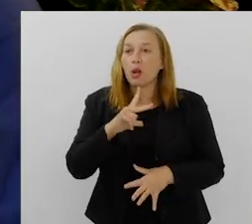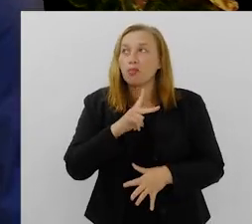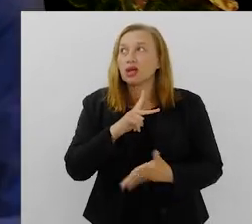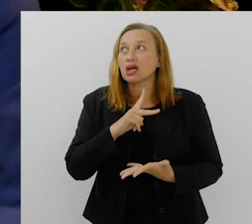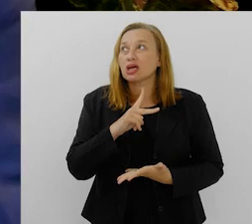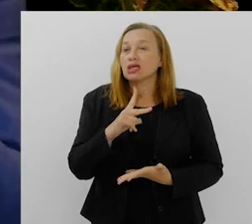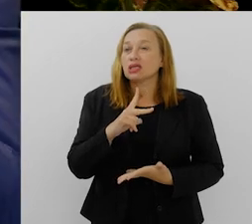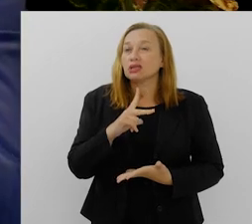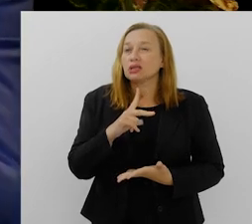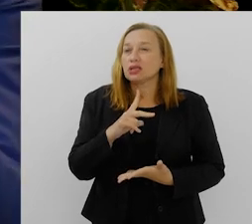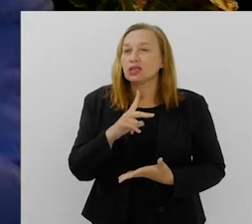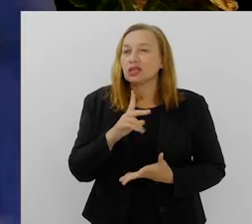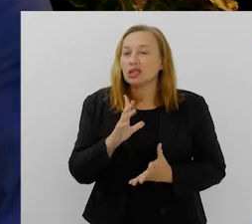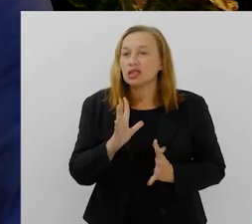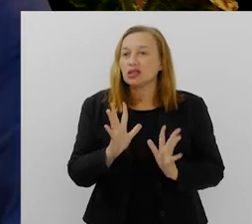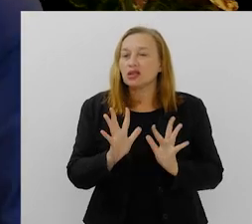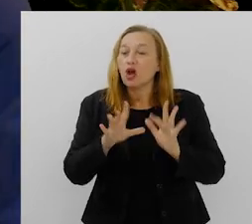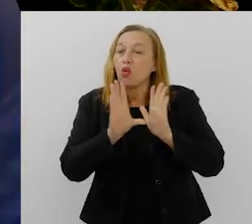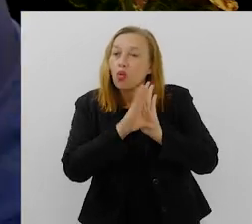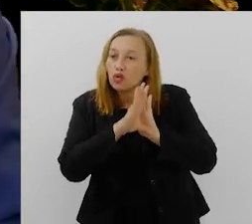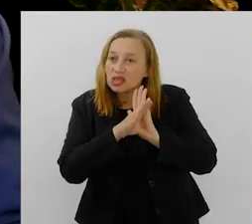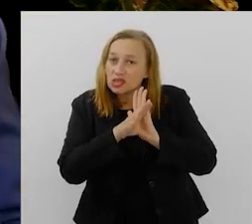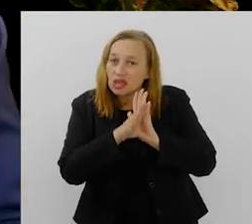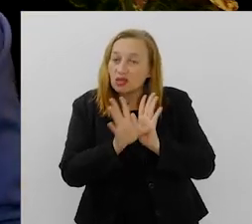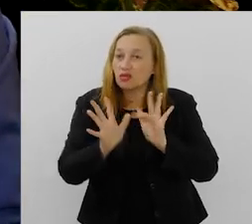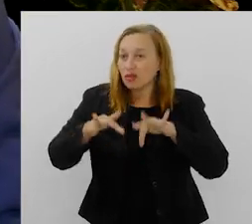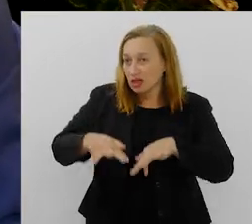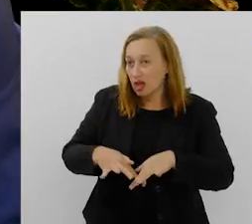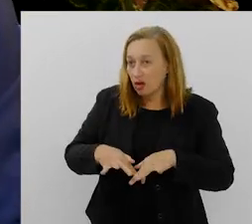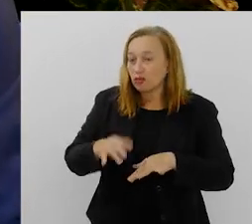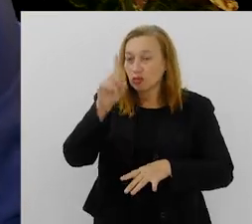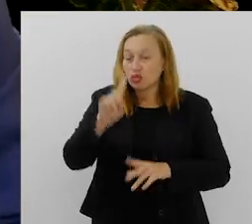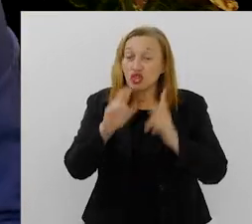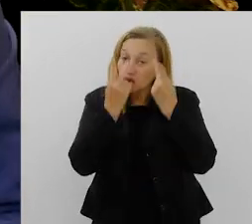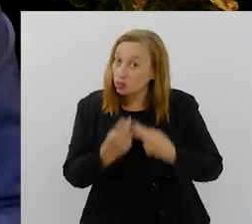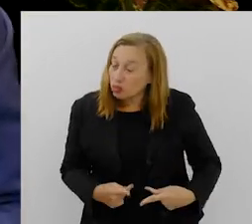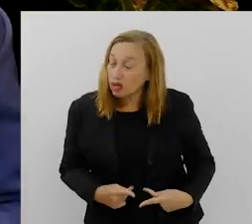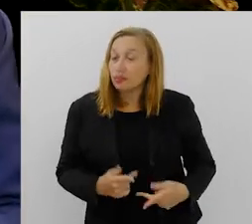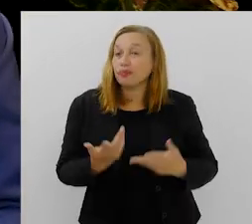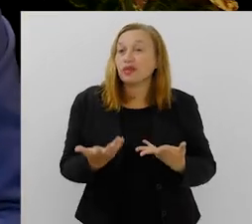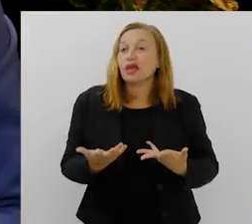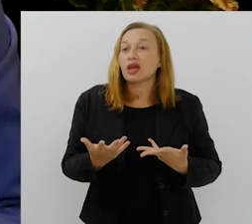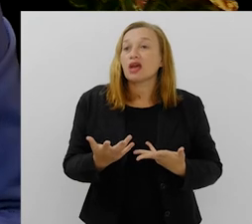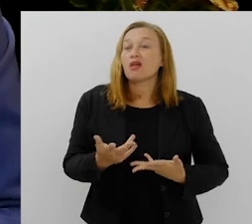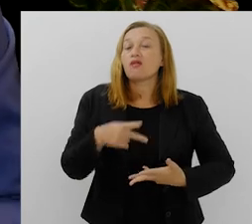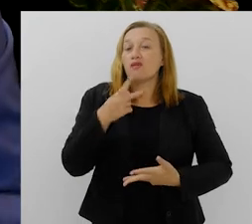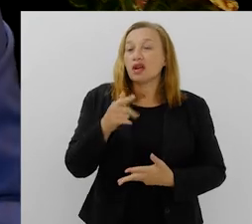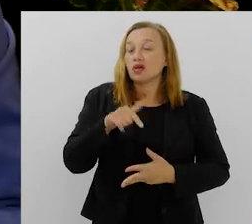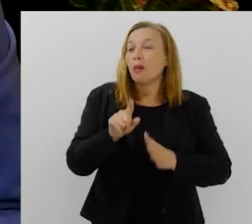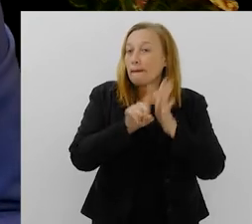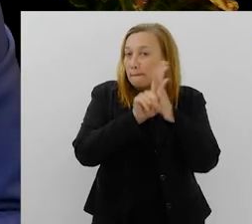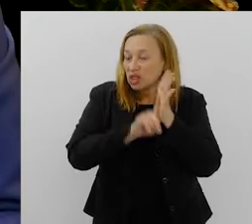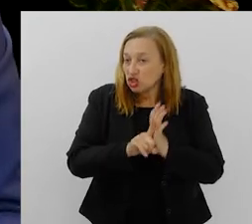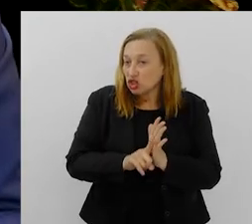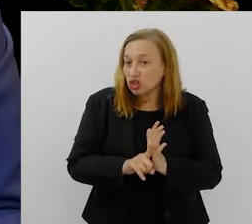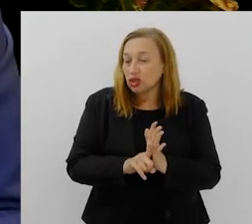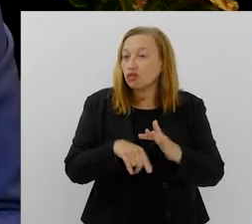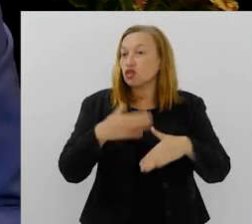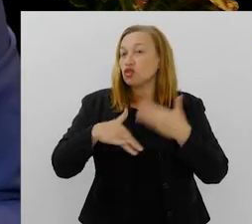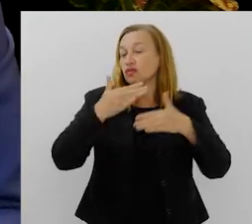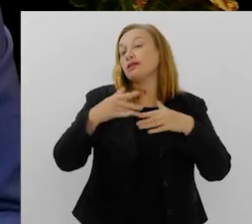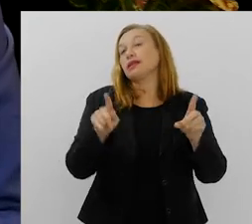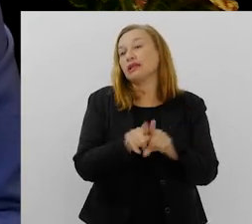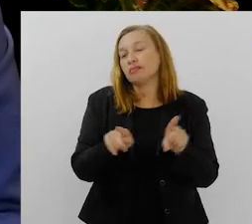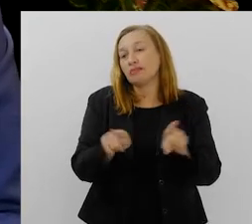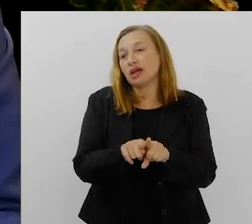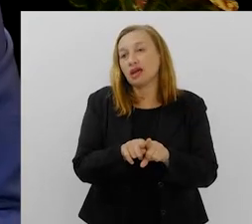definição e conceituação da saúde mental como um direito humano. Diz assim aqui uma pesquisa que foi desenvolvida